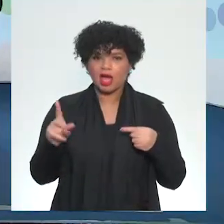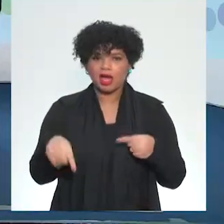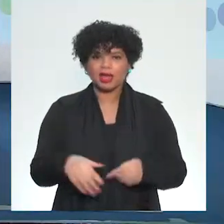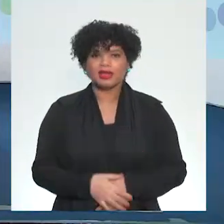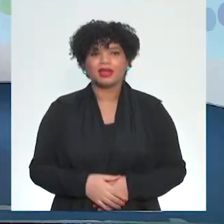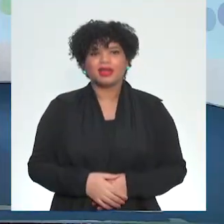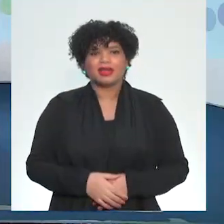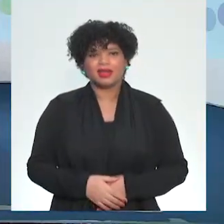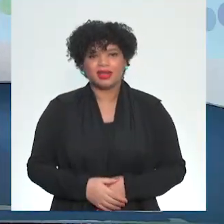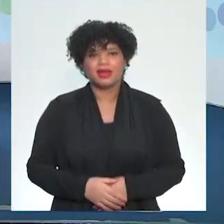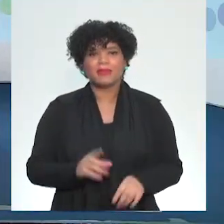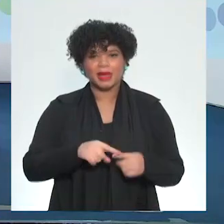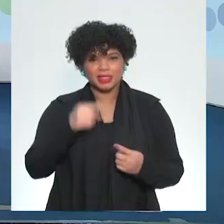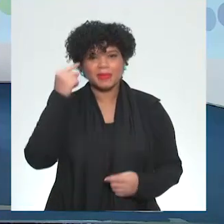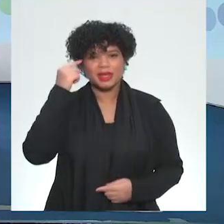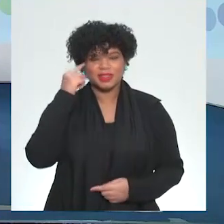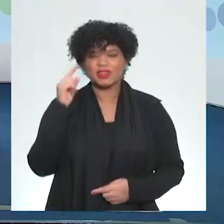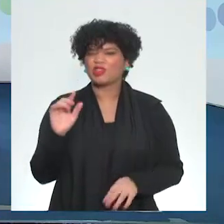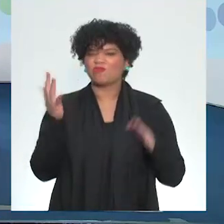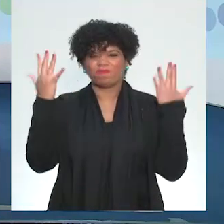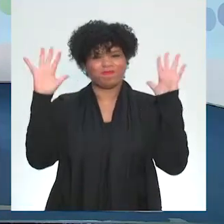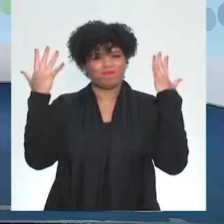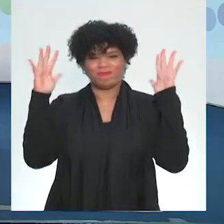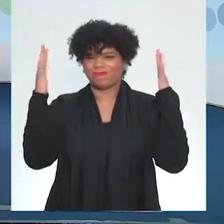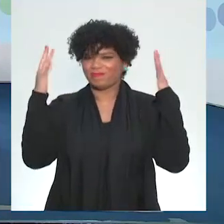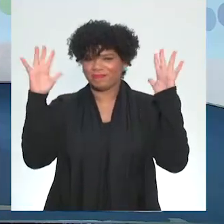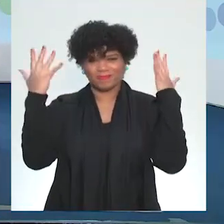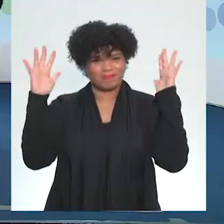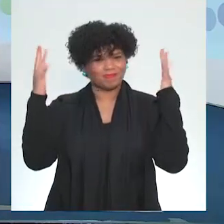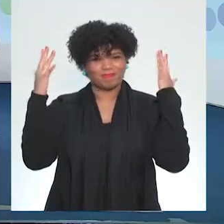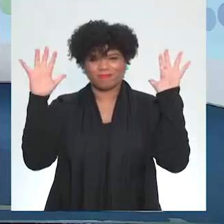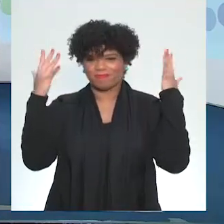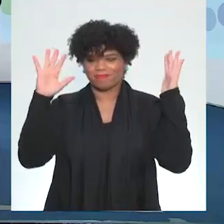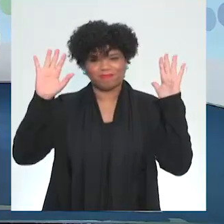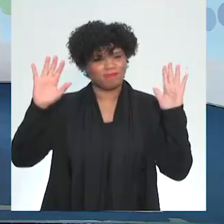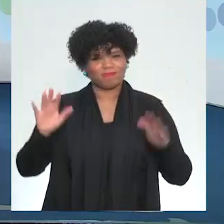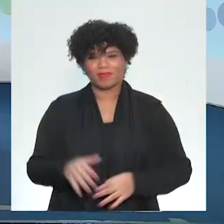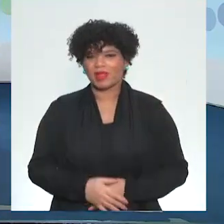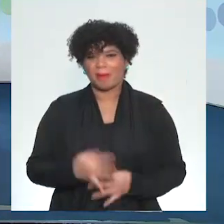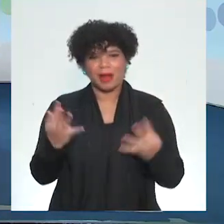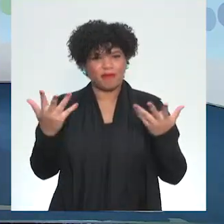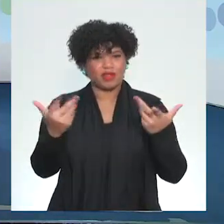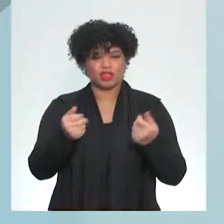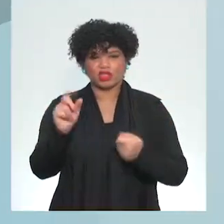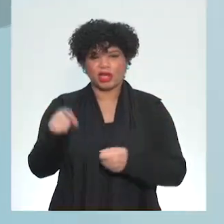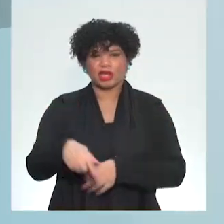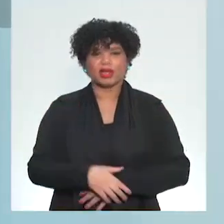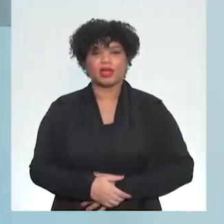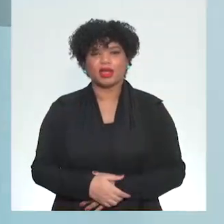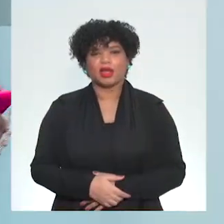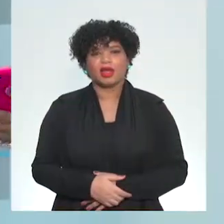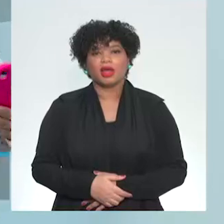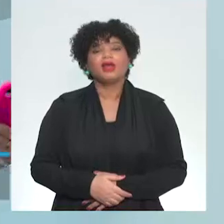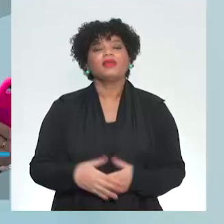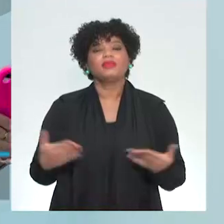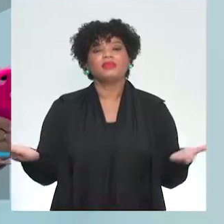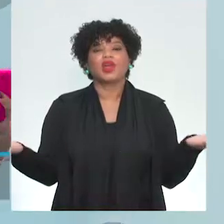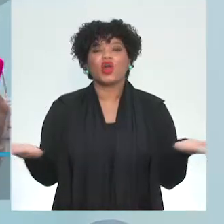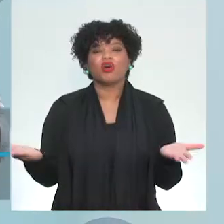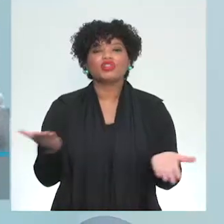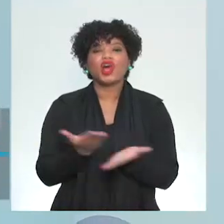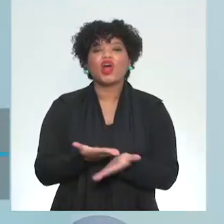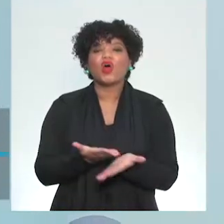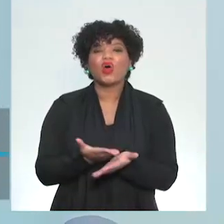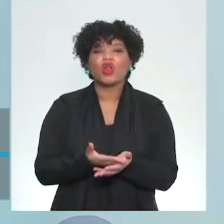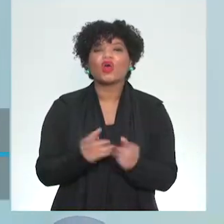pensado, menina. Rainha, rainha de tudo essa mulher. obrigada, obrigada. Gente, essa aula